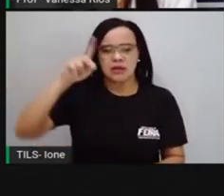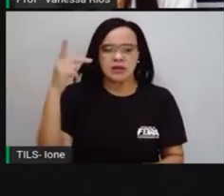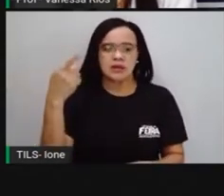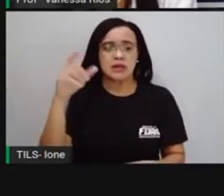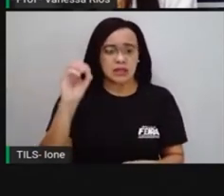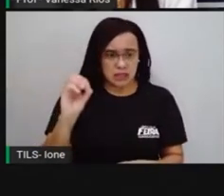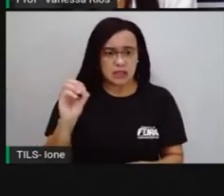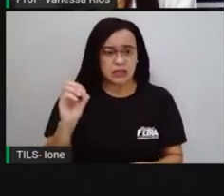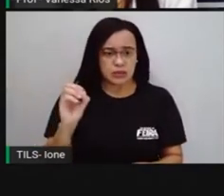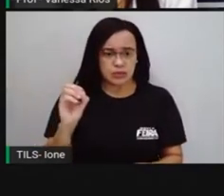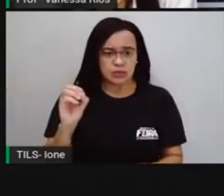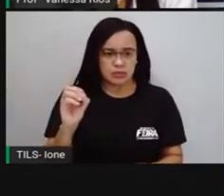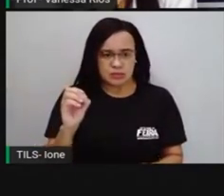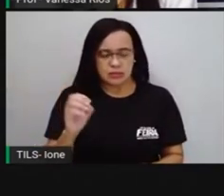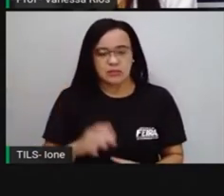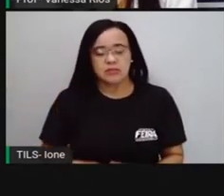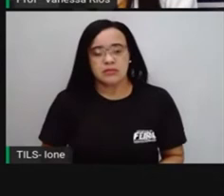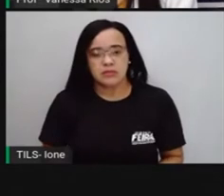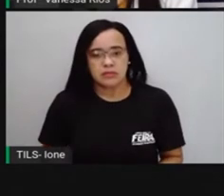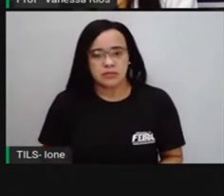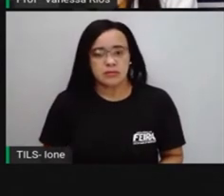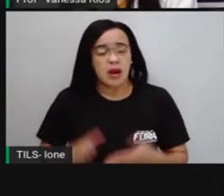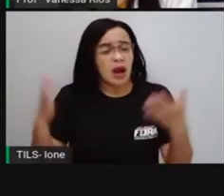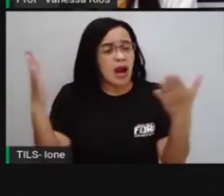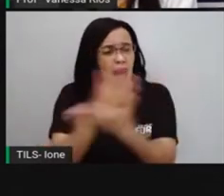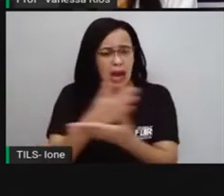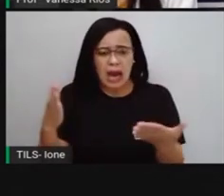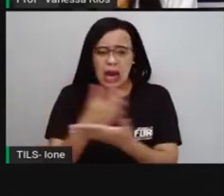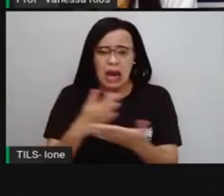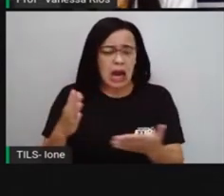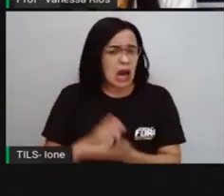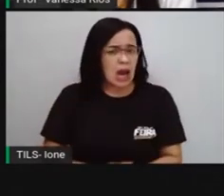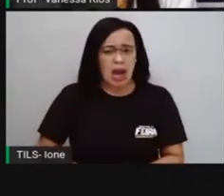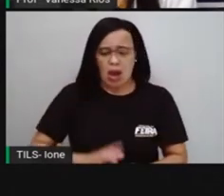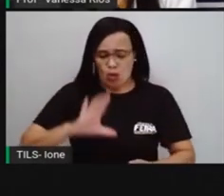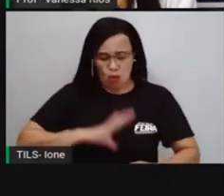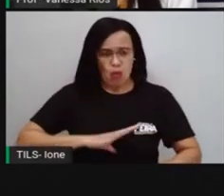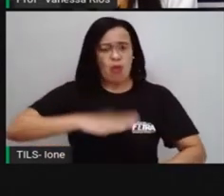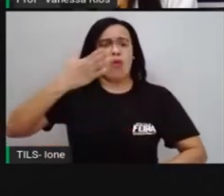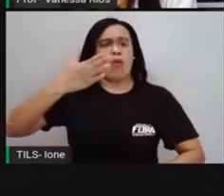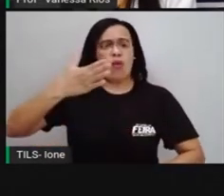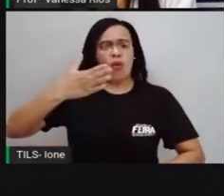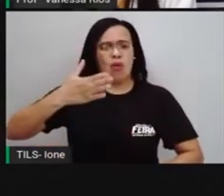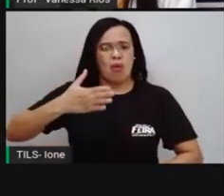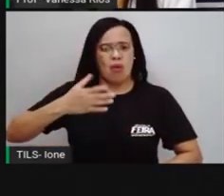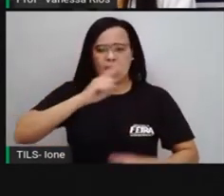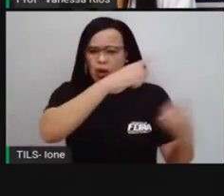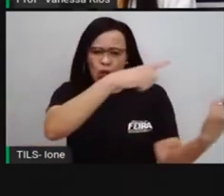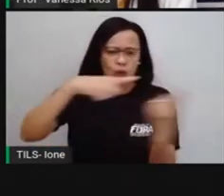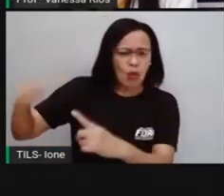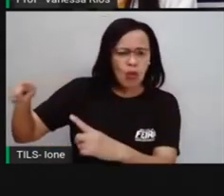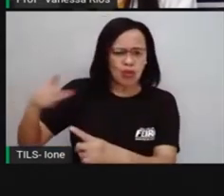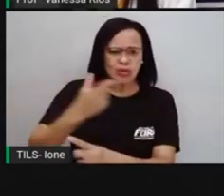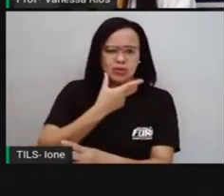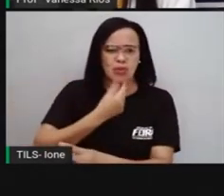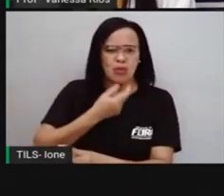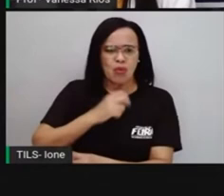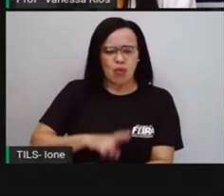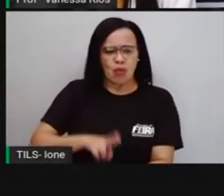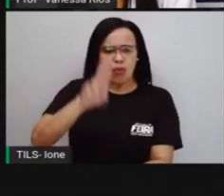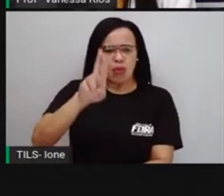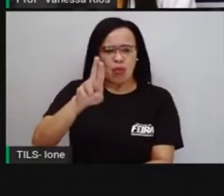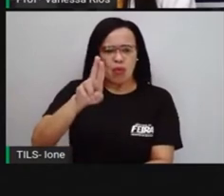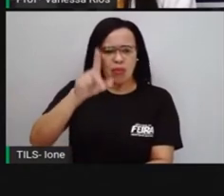reagiam, né? A essa situação, mas outros não conseguiam, né? Ter essa reação aí de reagir, de